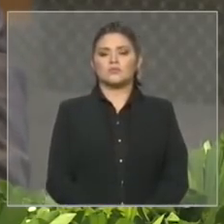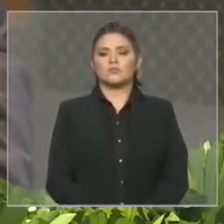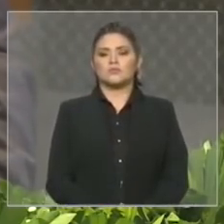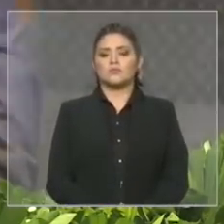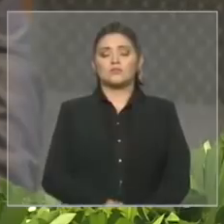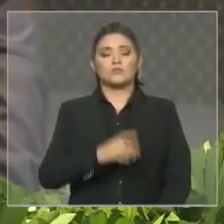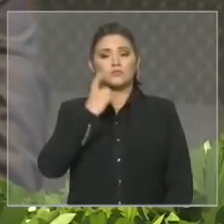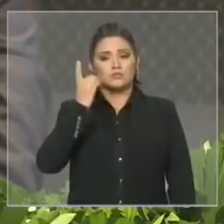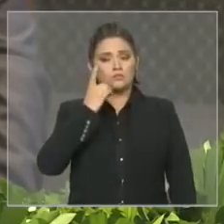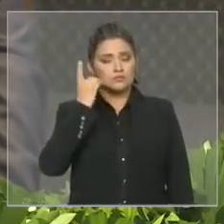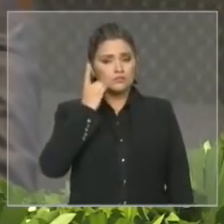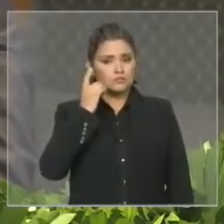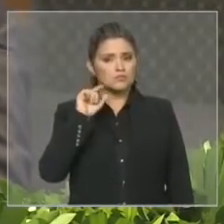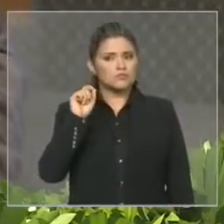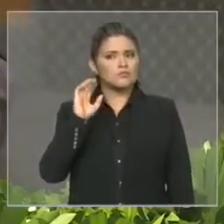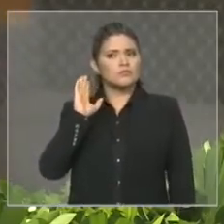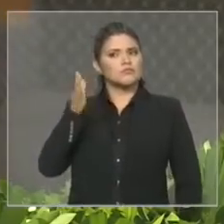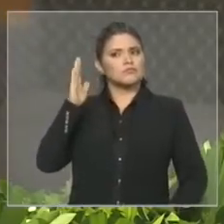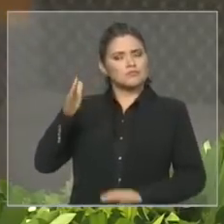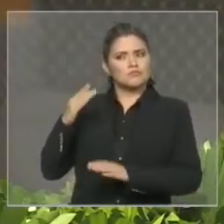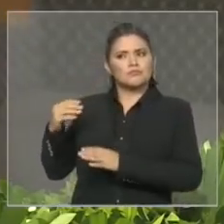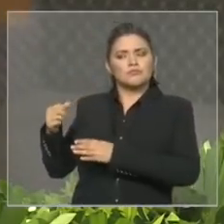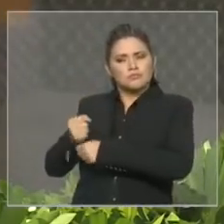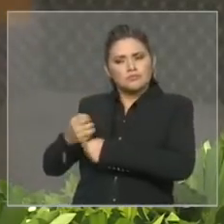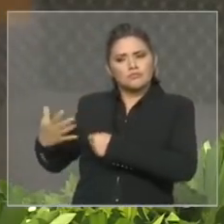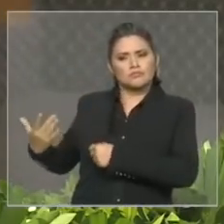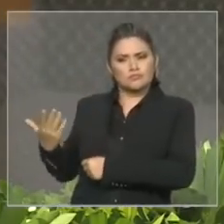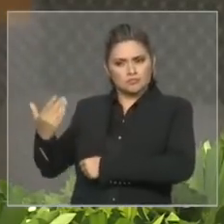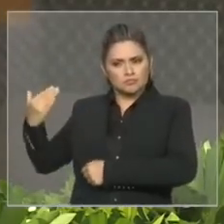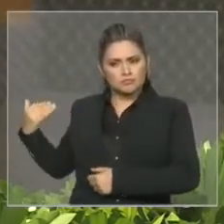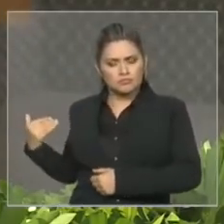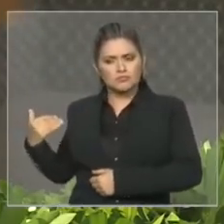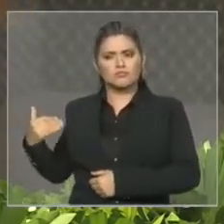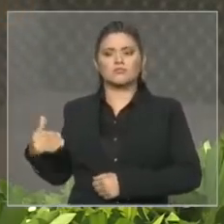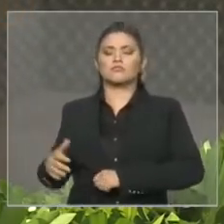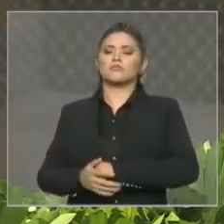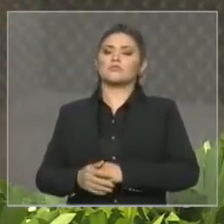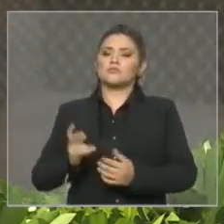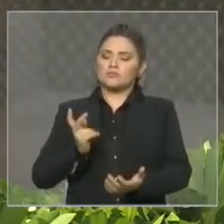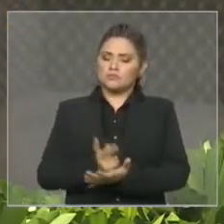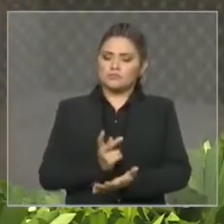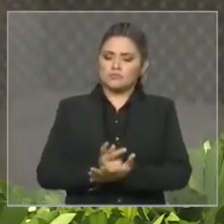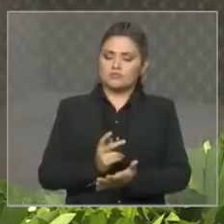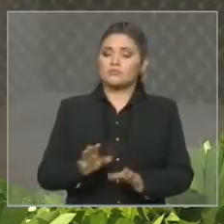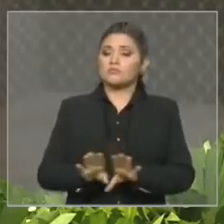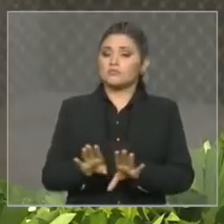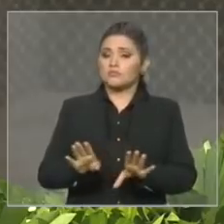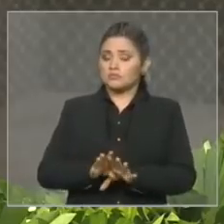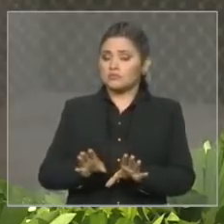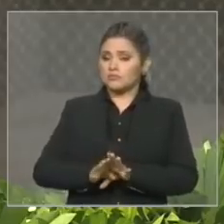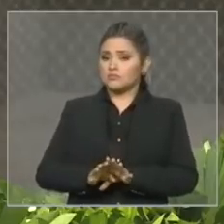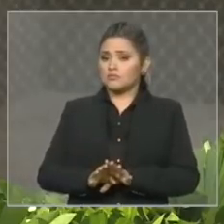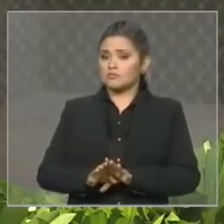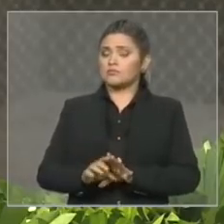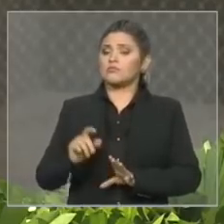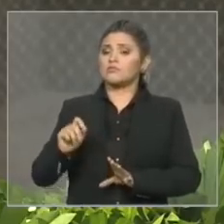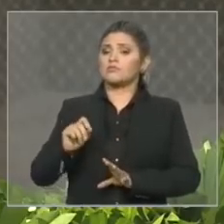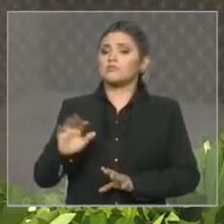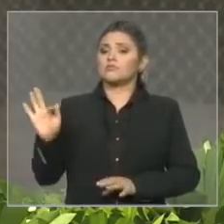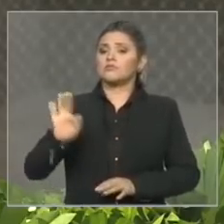sempre, os de hoje e também os de amanhã, que serão em breve empossados perante esse